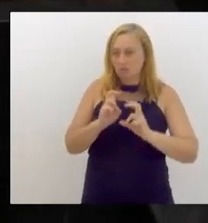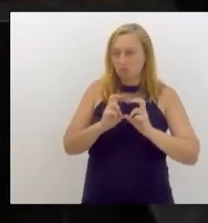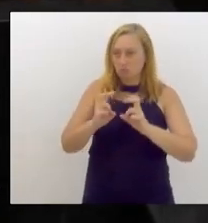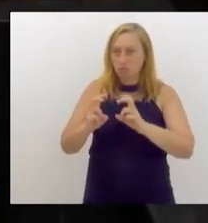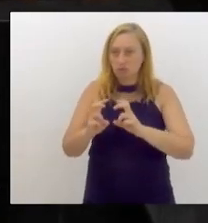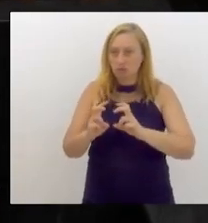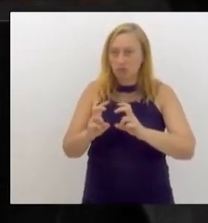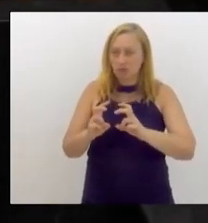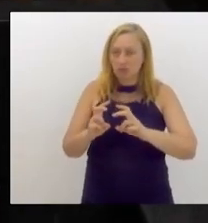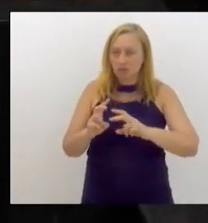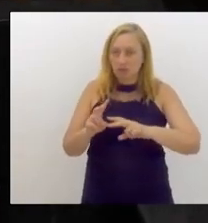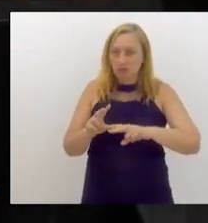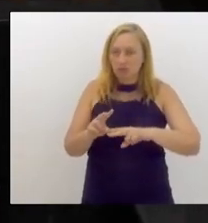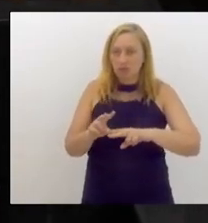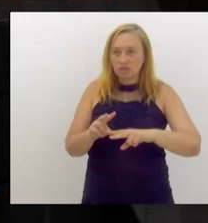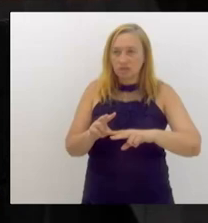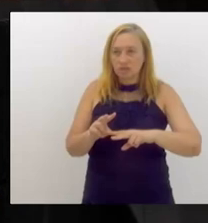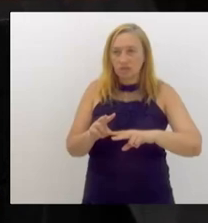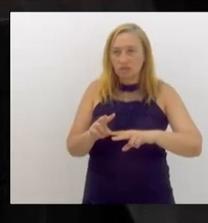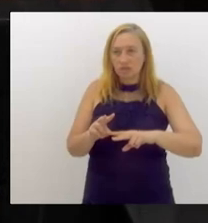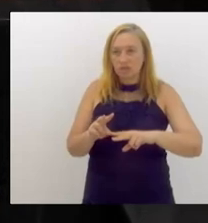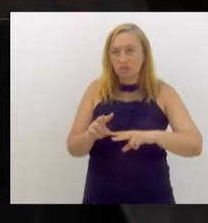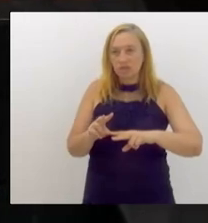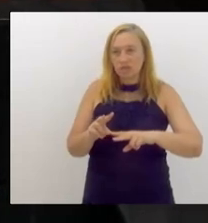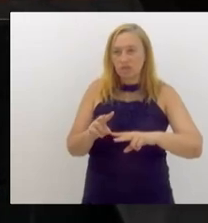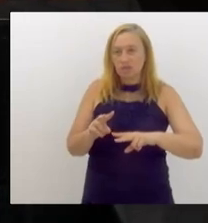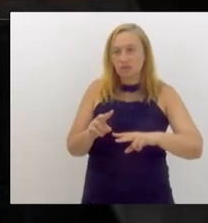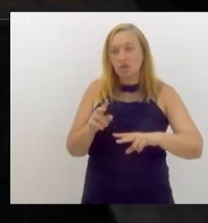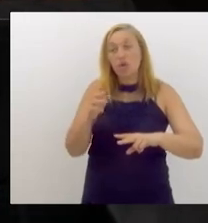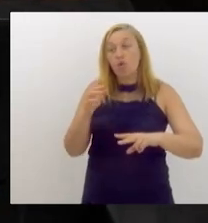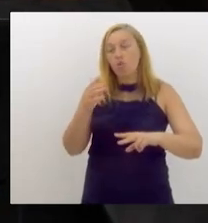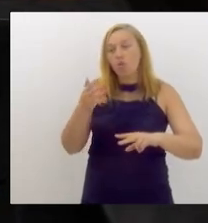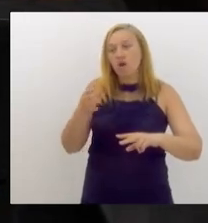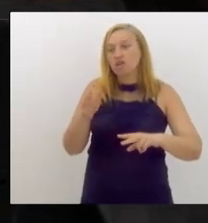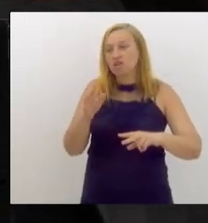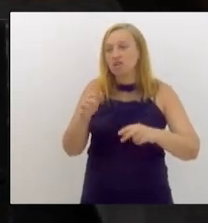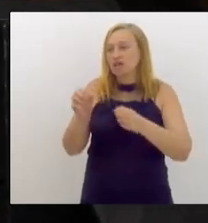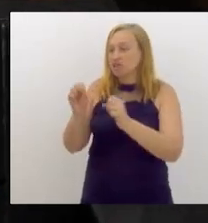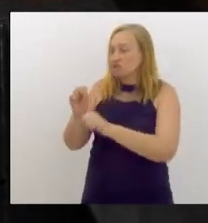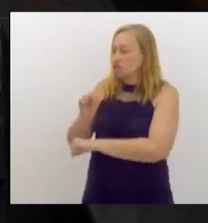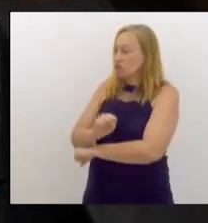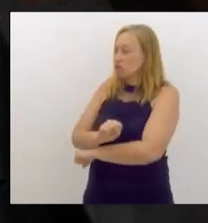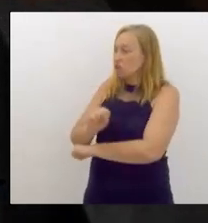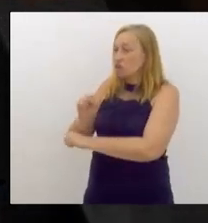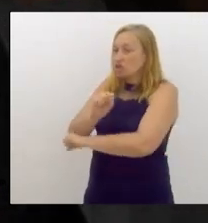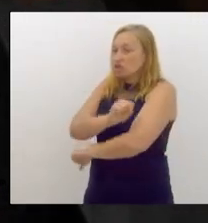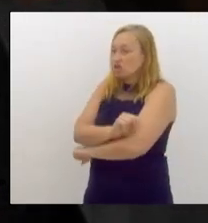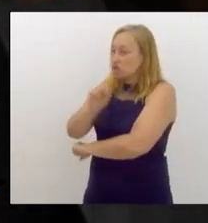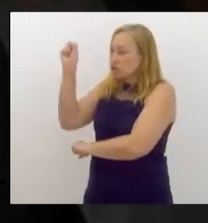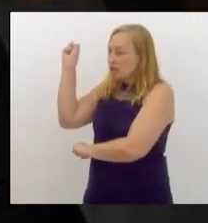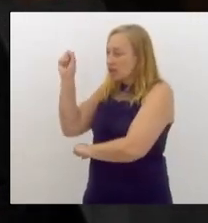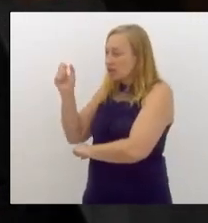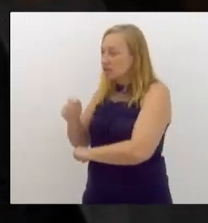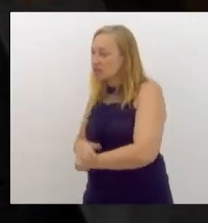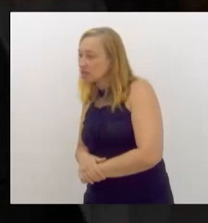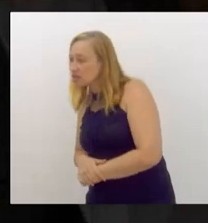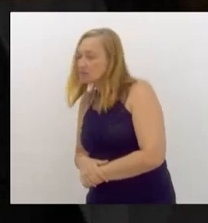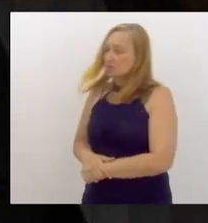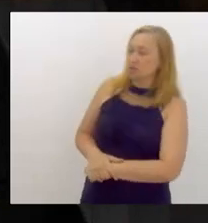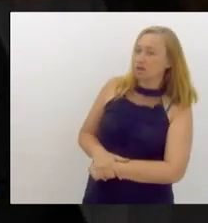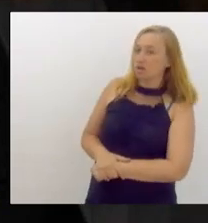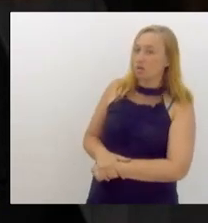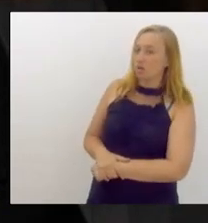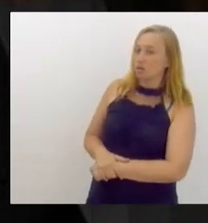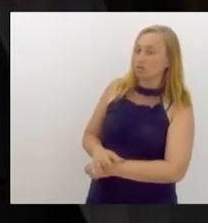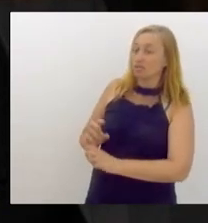tem que tirar o rosto da janela, que pode ser um capim navalha ali, passando de tanto mato que tem. Então, é